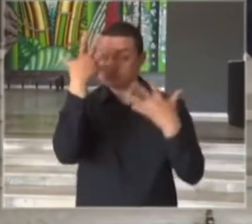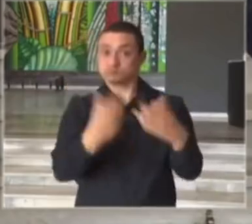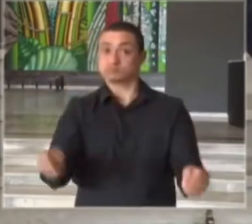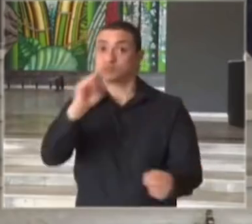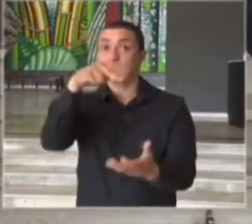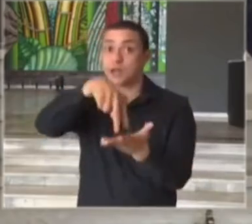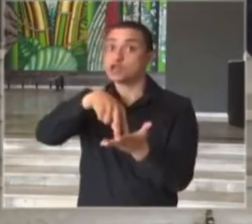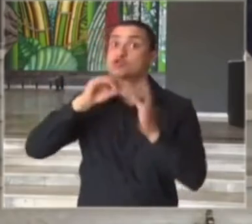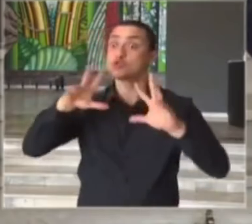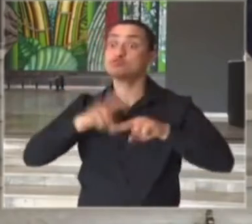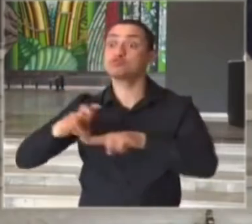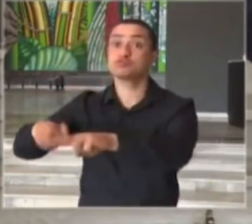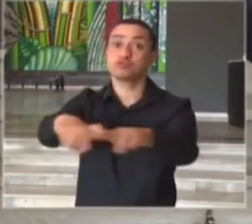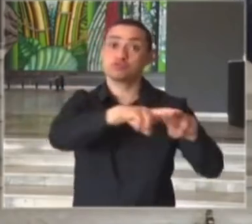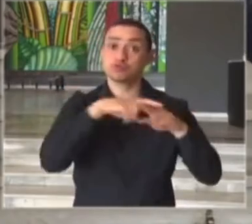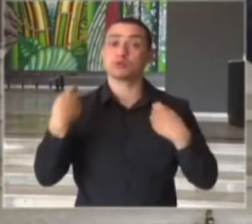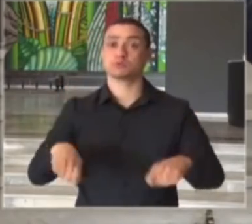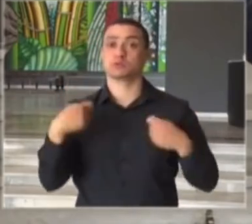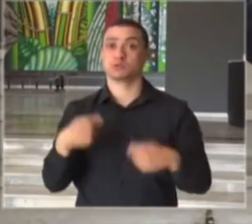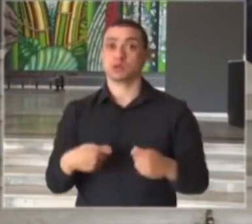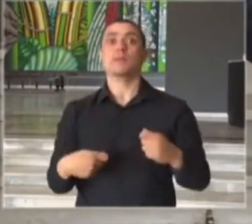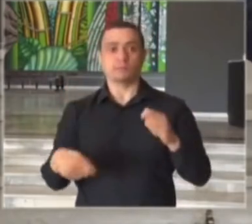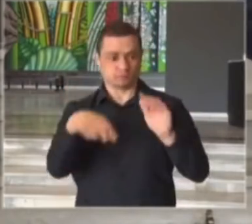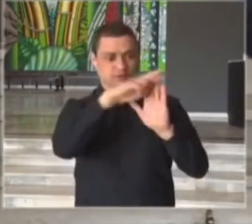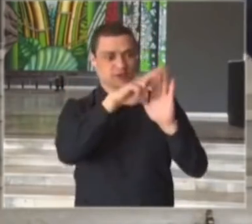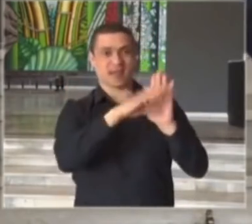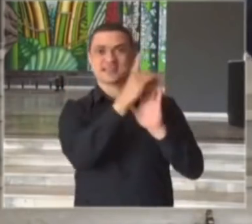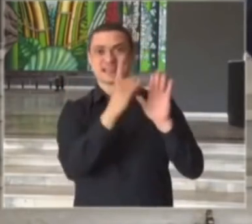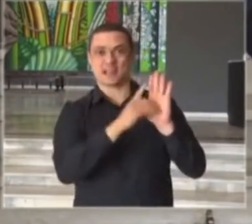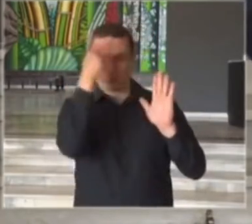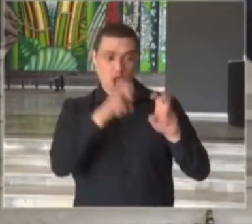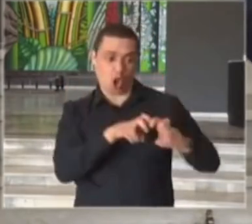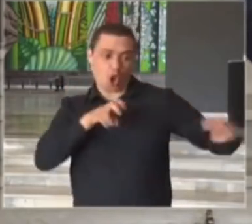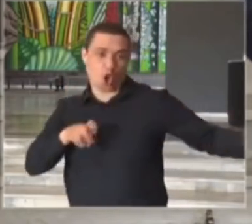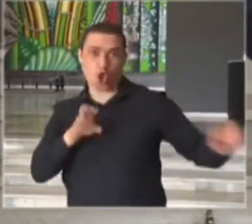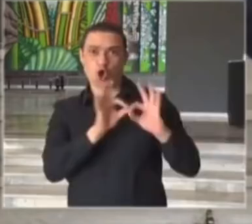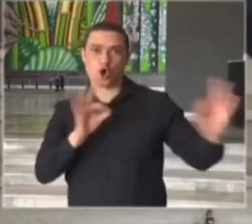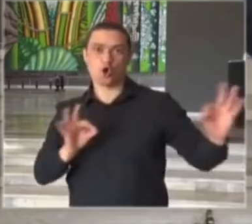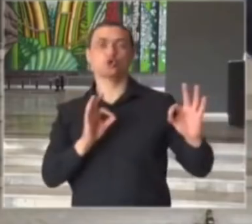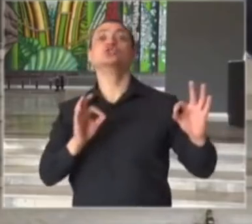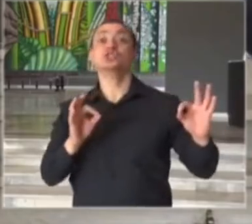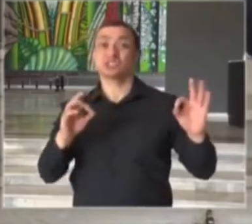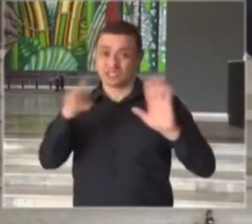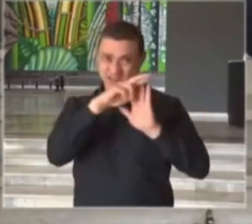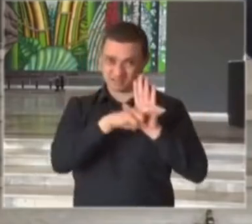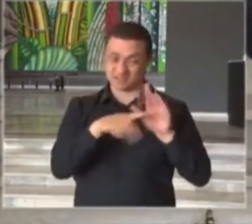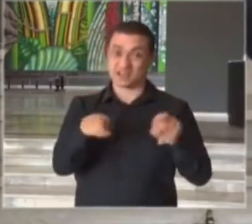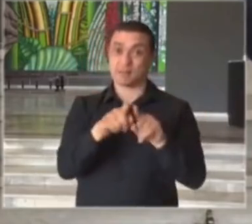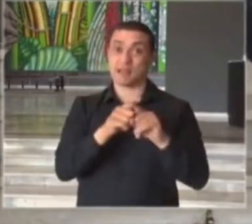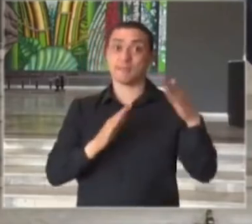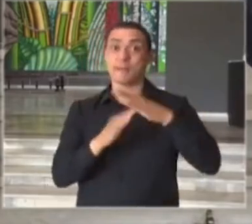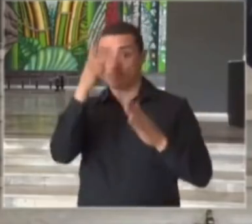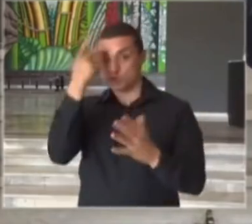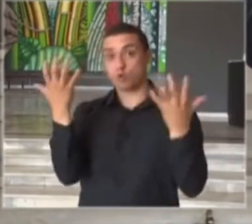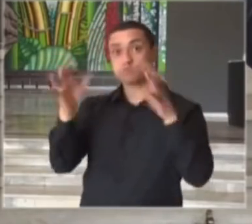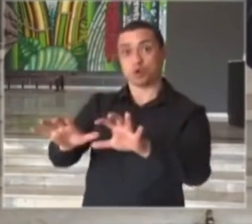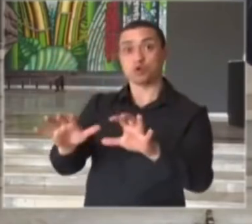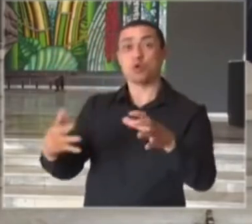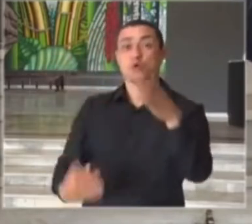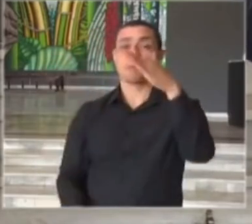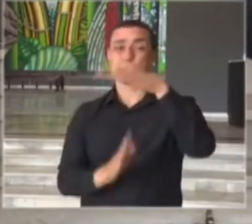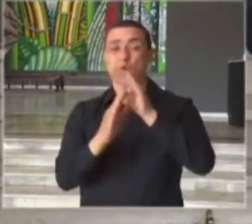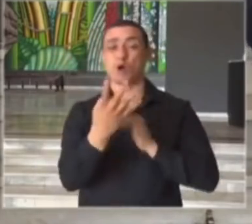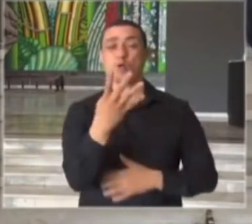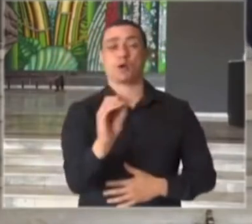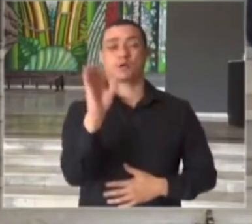estar sentadas dentro da obediência do critério de distanciamento e no critério também do limite máximo de 40%